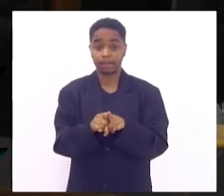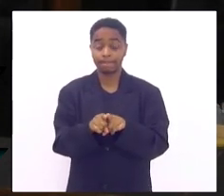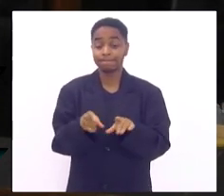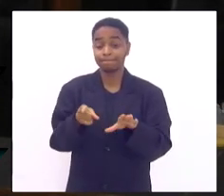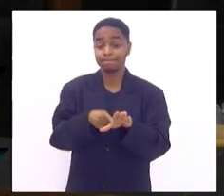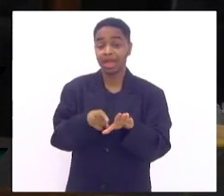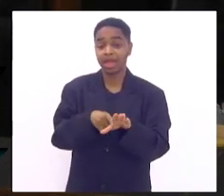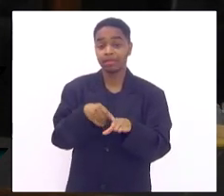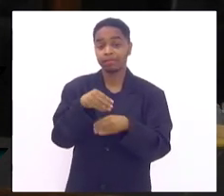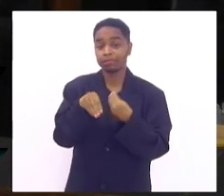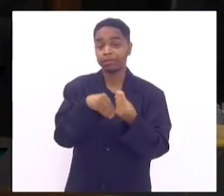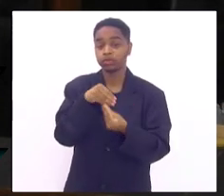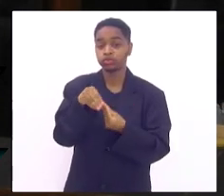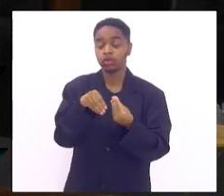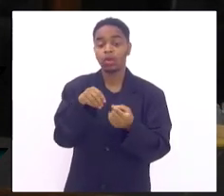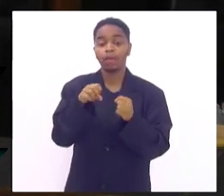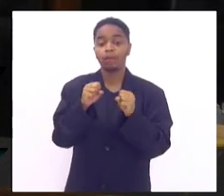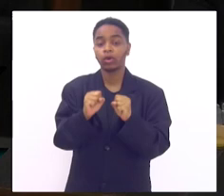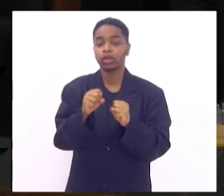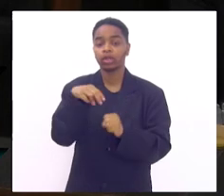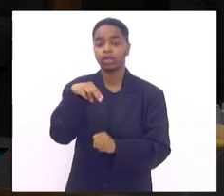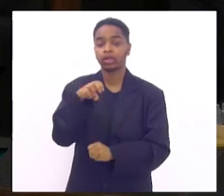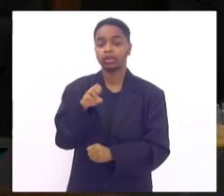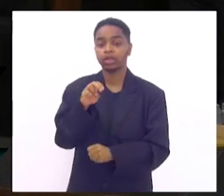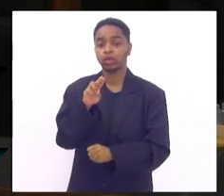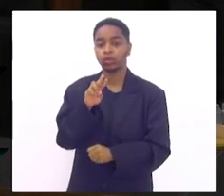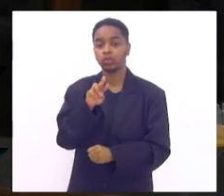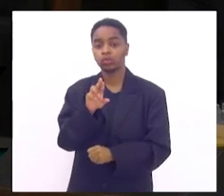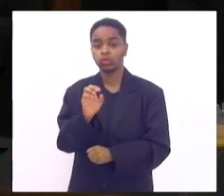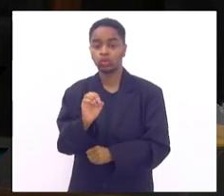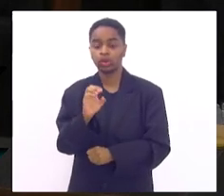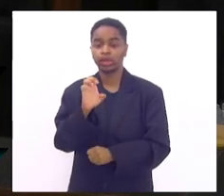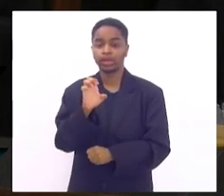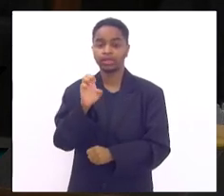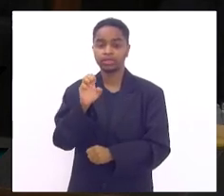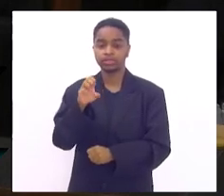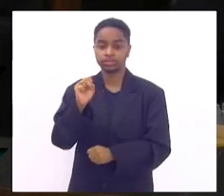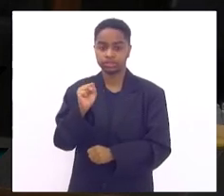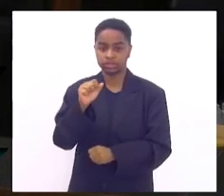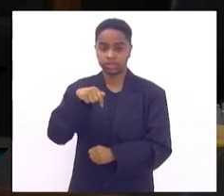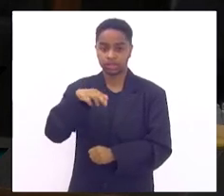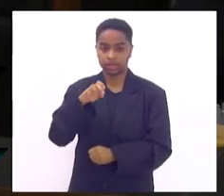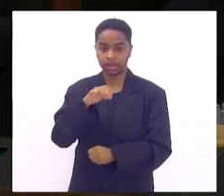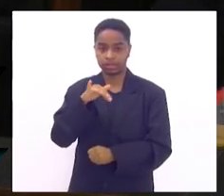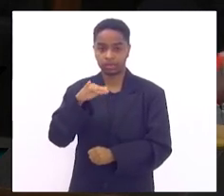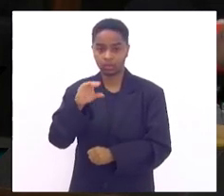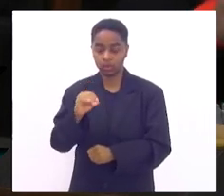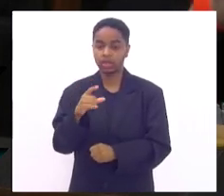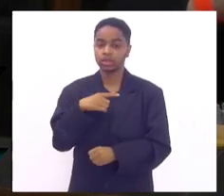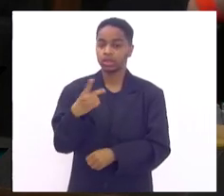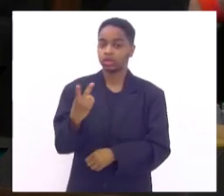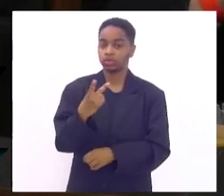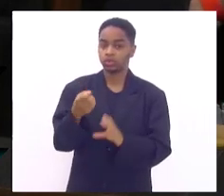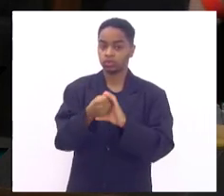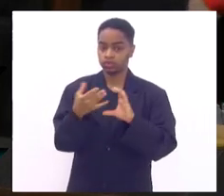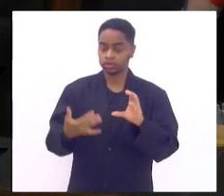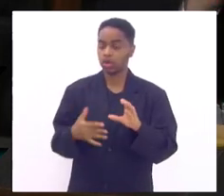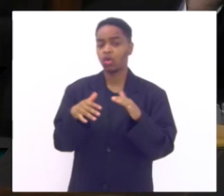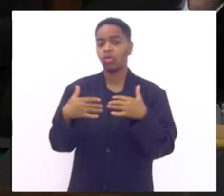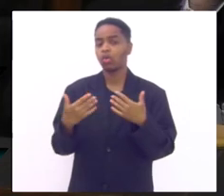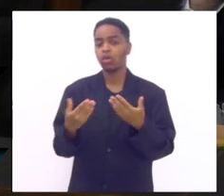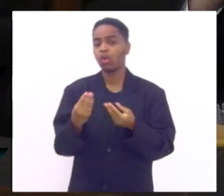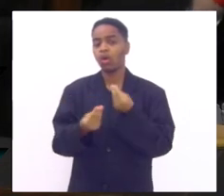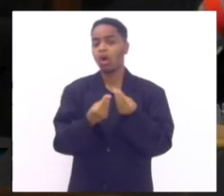misto neuroisquêmico que tem as duas características quais são essas vias de ulceração